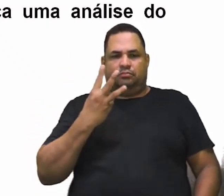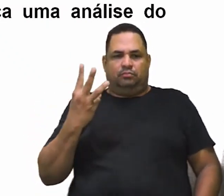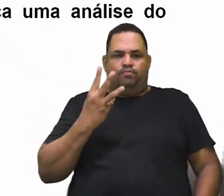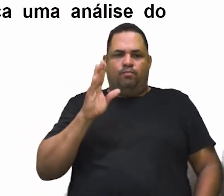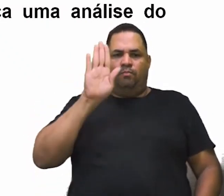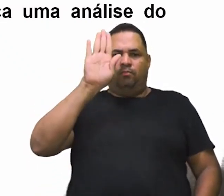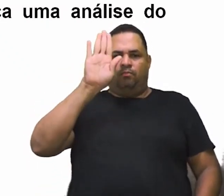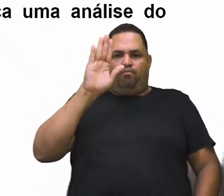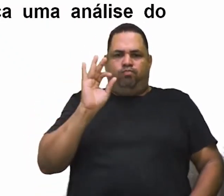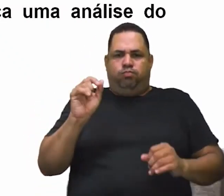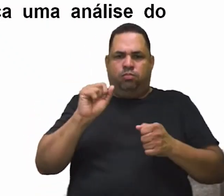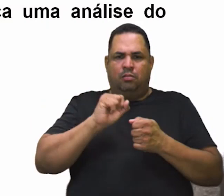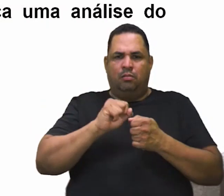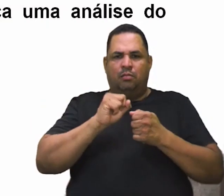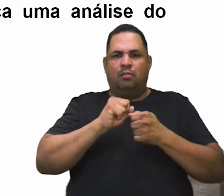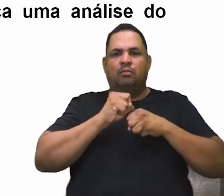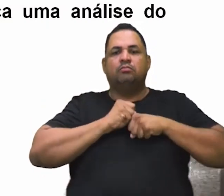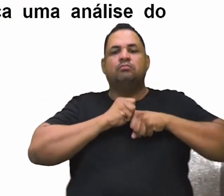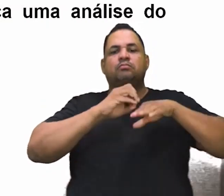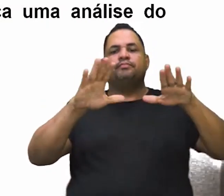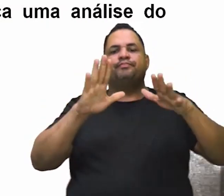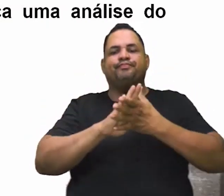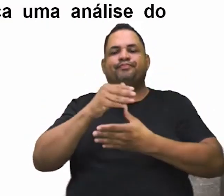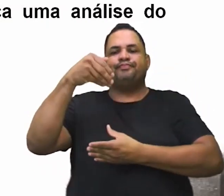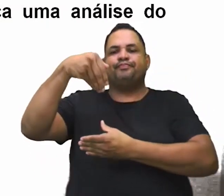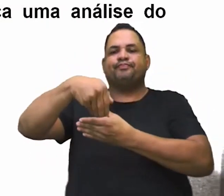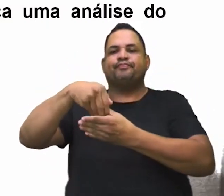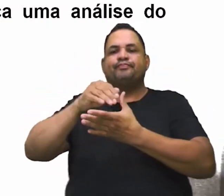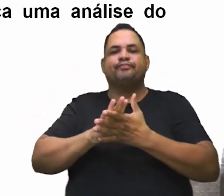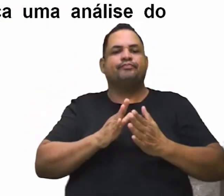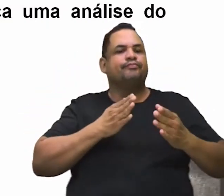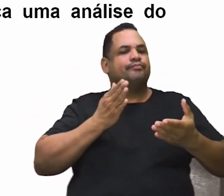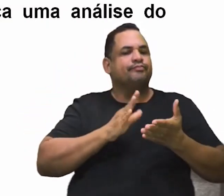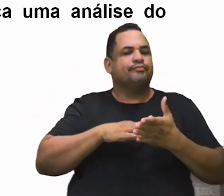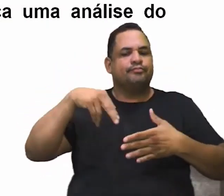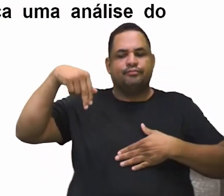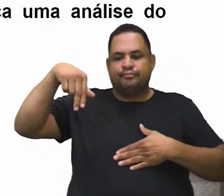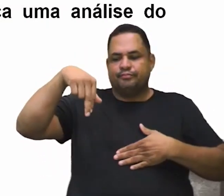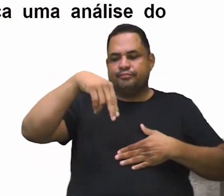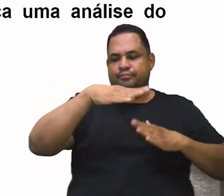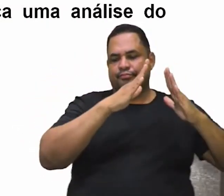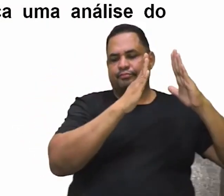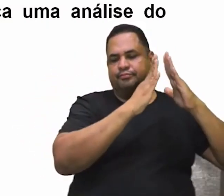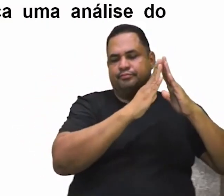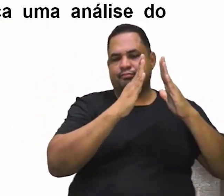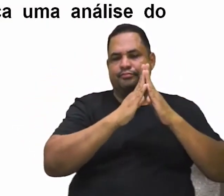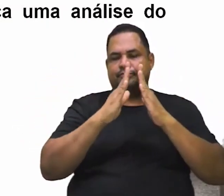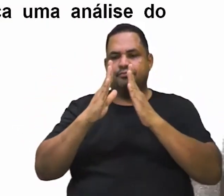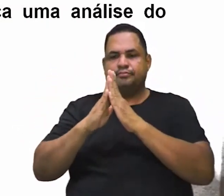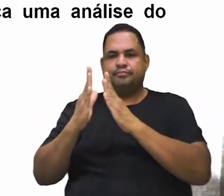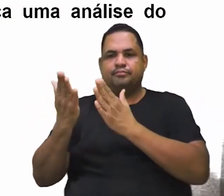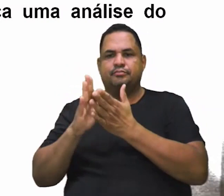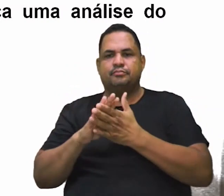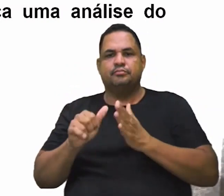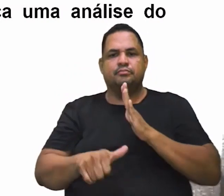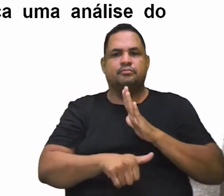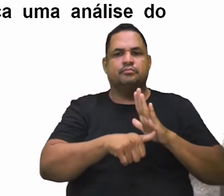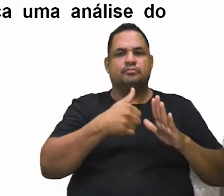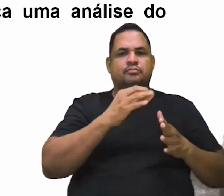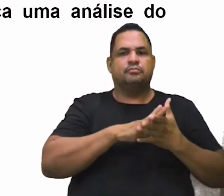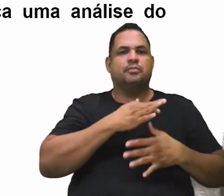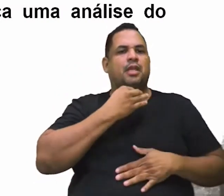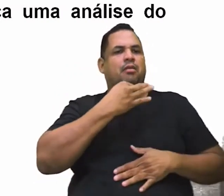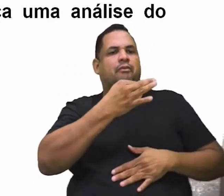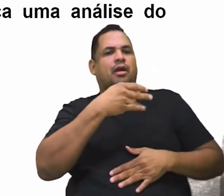three candidates, going to a campaign electoral percorrendo the houses of a certain neighborhood. The first came promet